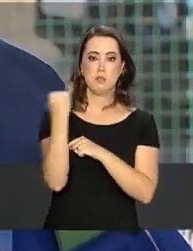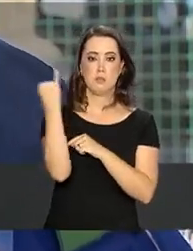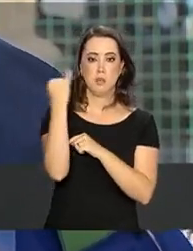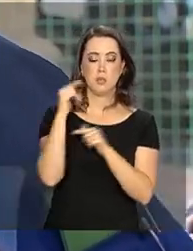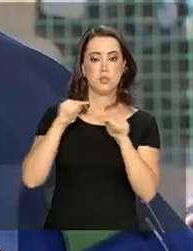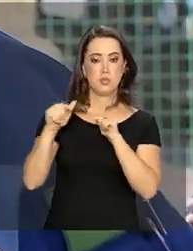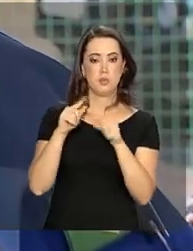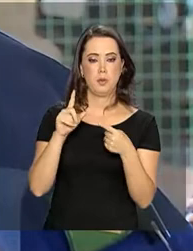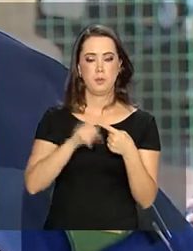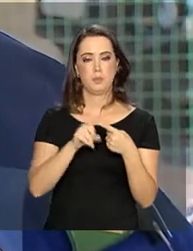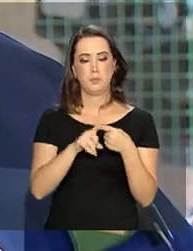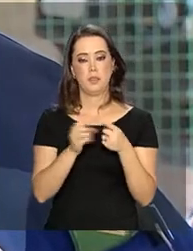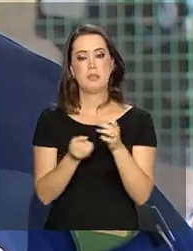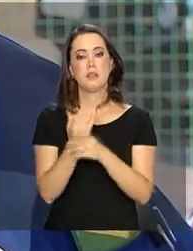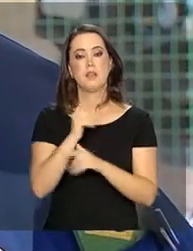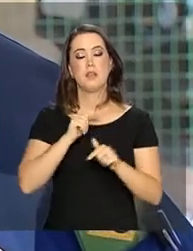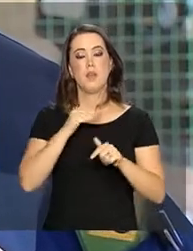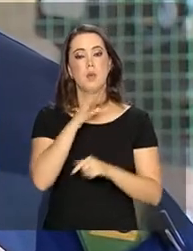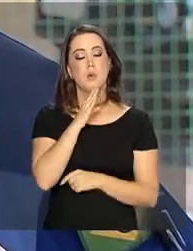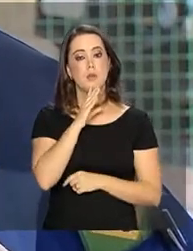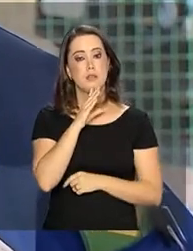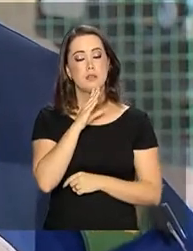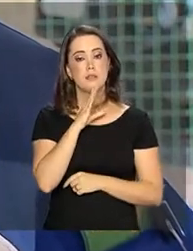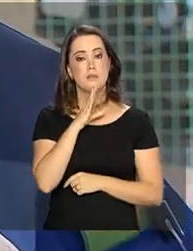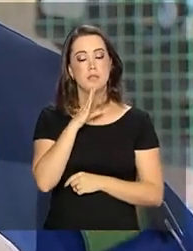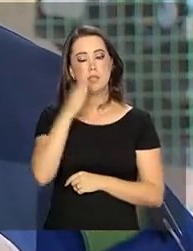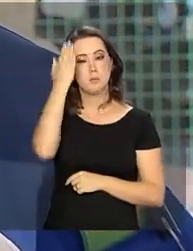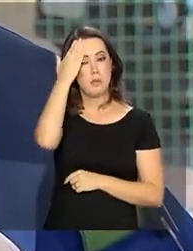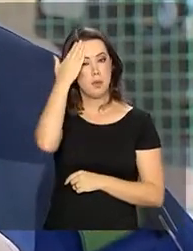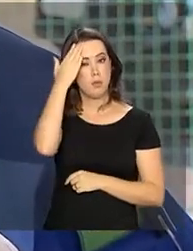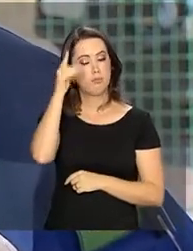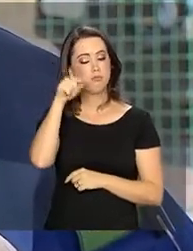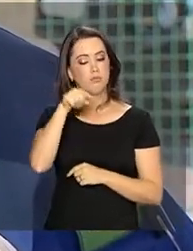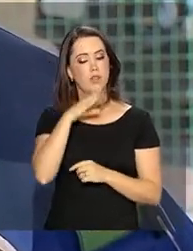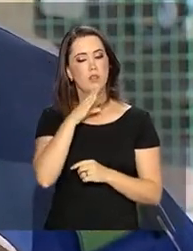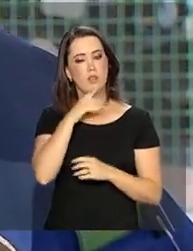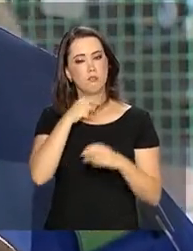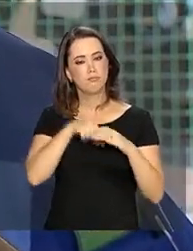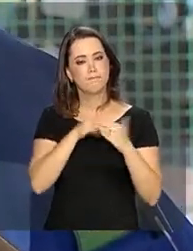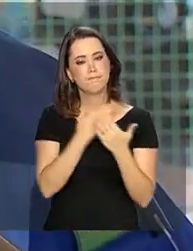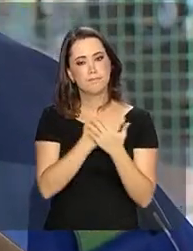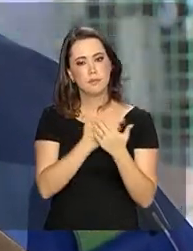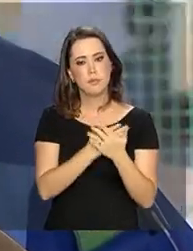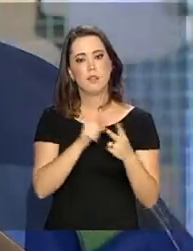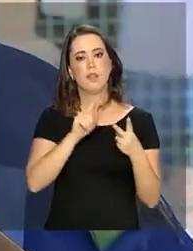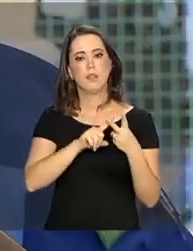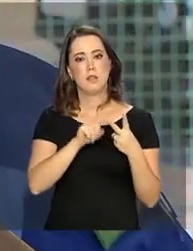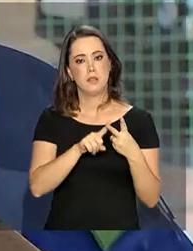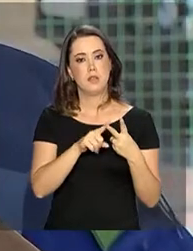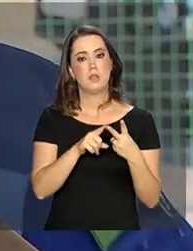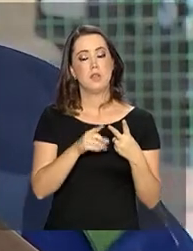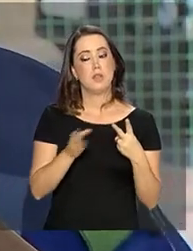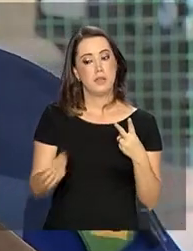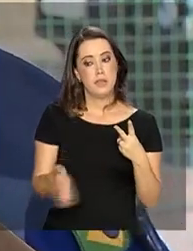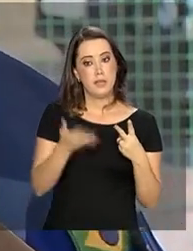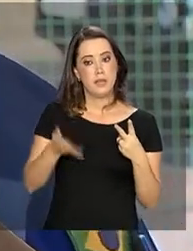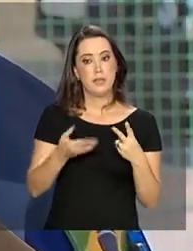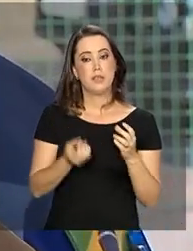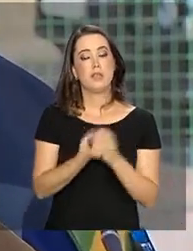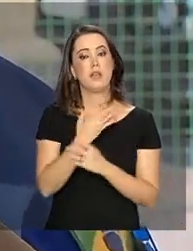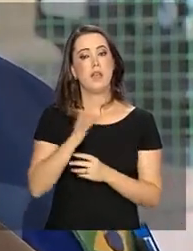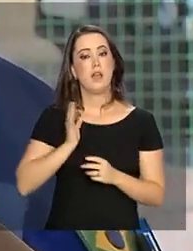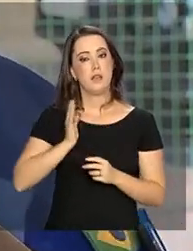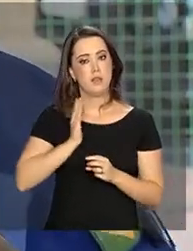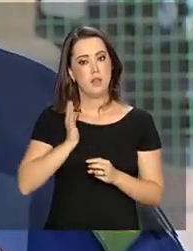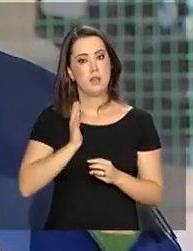conhecimento, né, através da nossa ciência. Outra, a segunda parte, é produzir riquezas para o país, através de